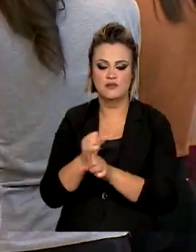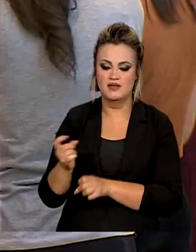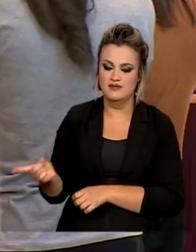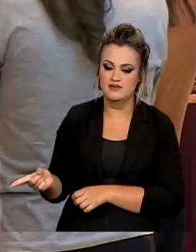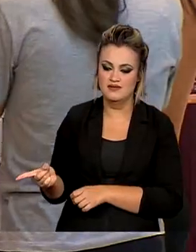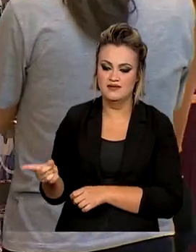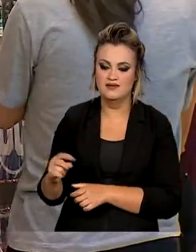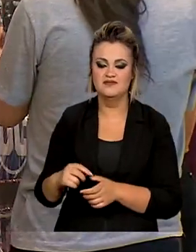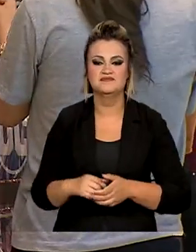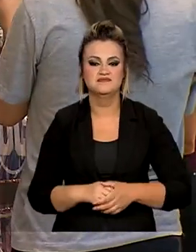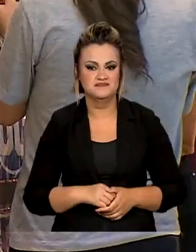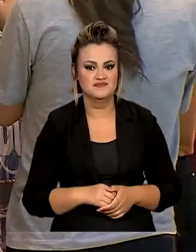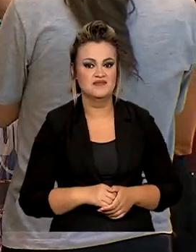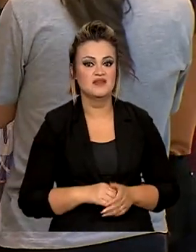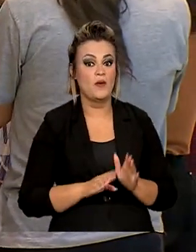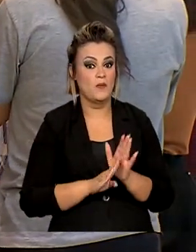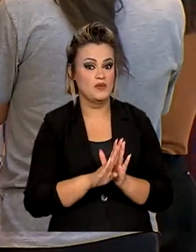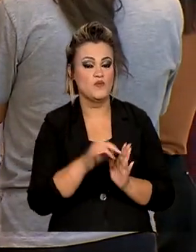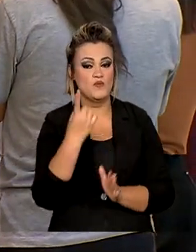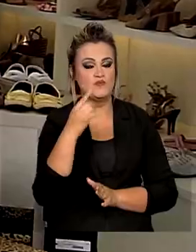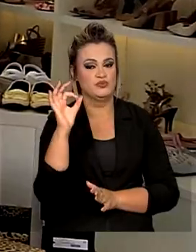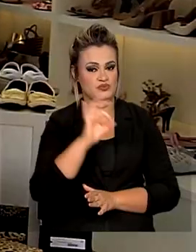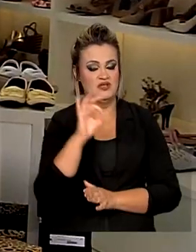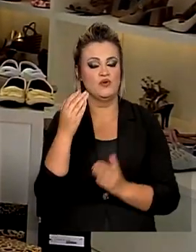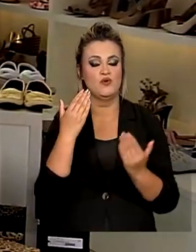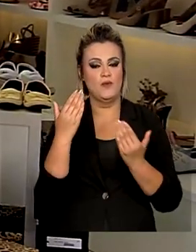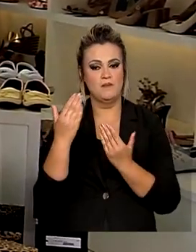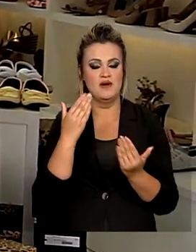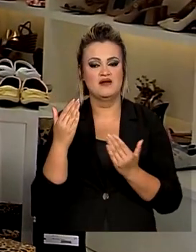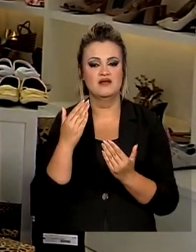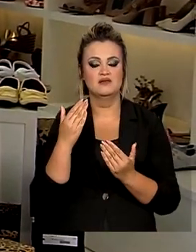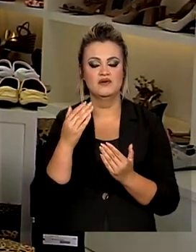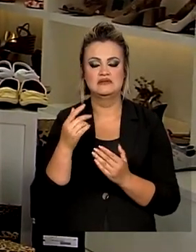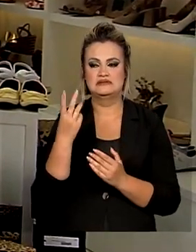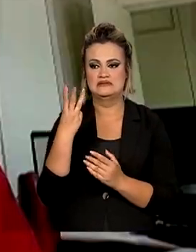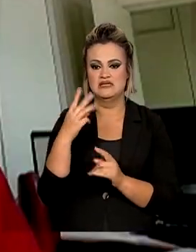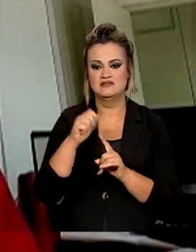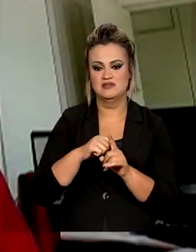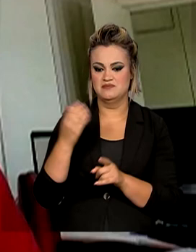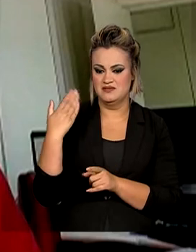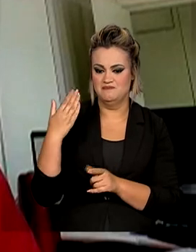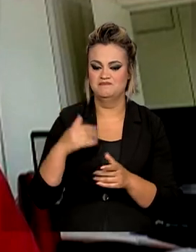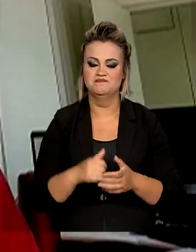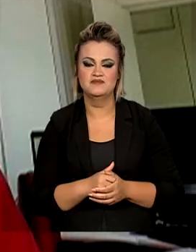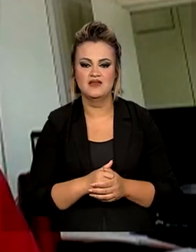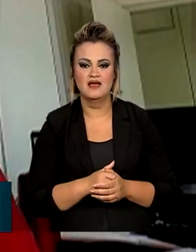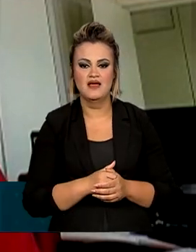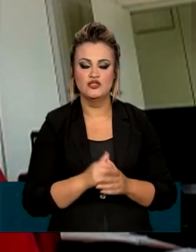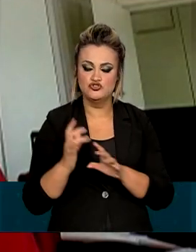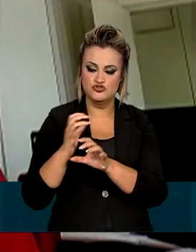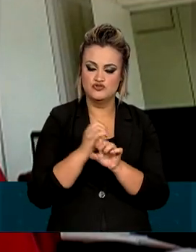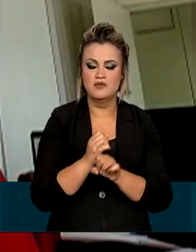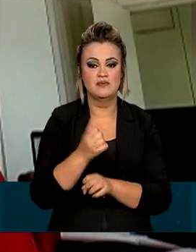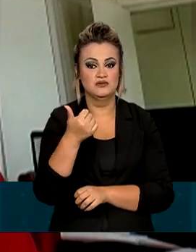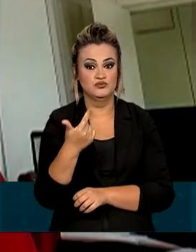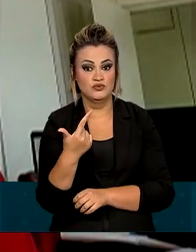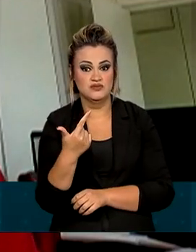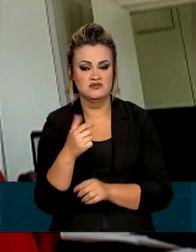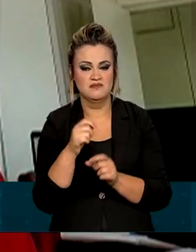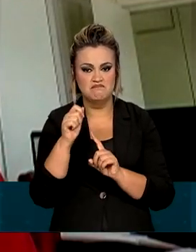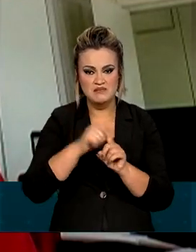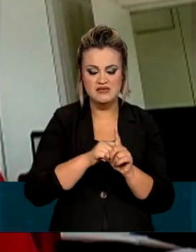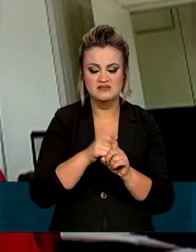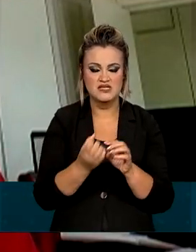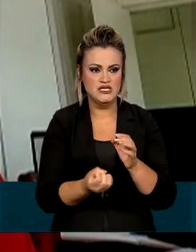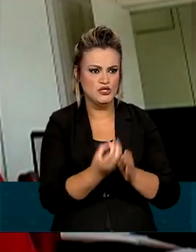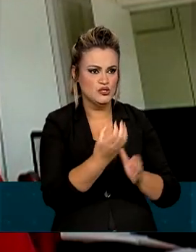de pessoas, alta de 1% em relação ao trimestre passado. Os últimos 12 meses geramos mais de 2 milhões